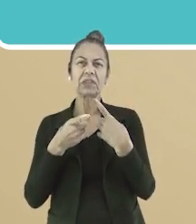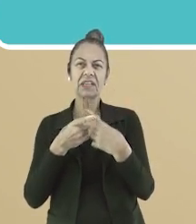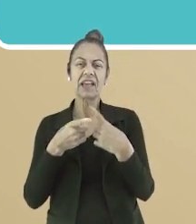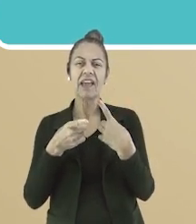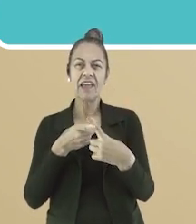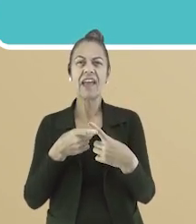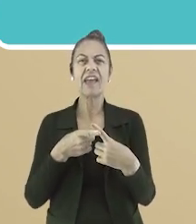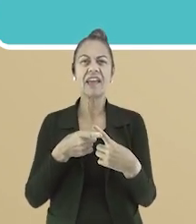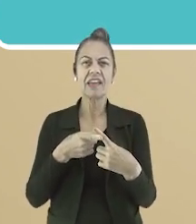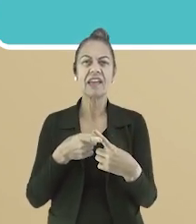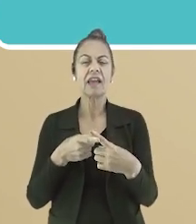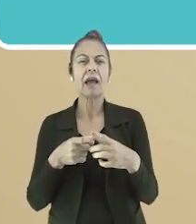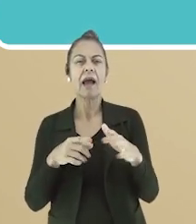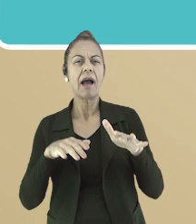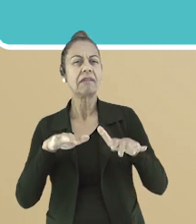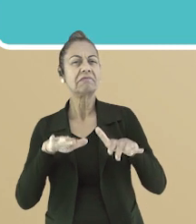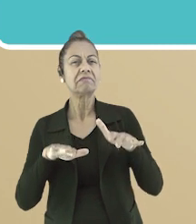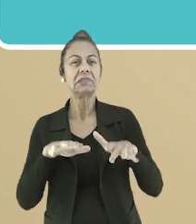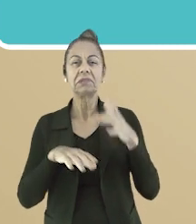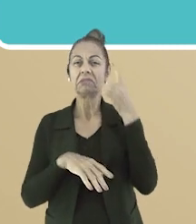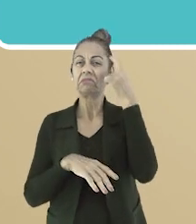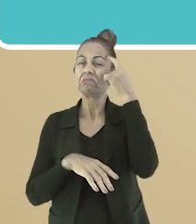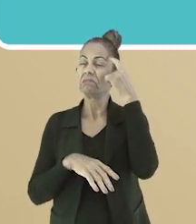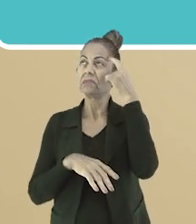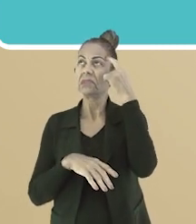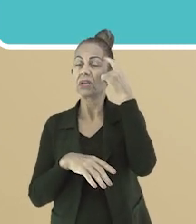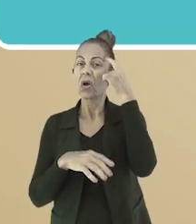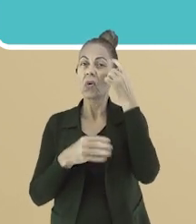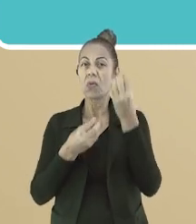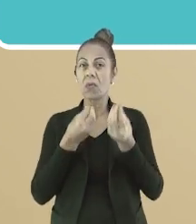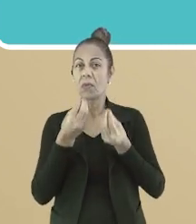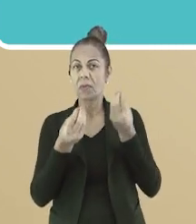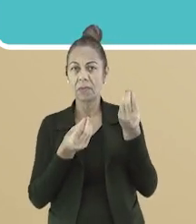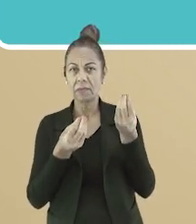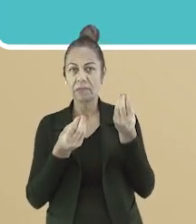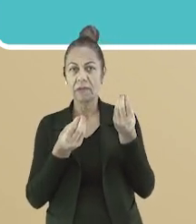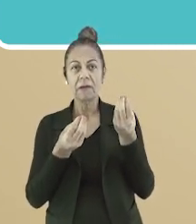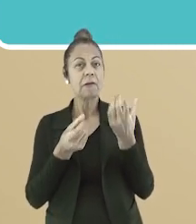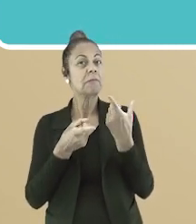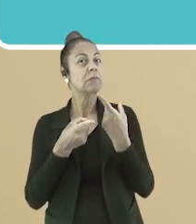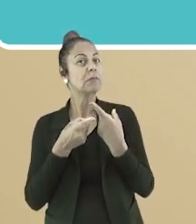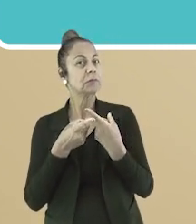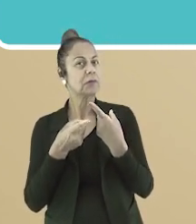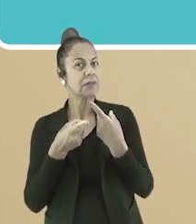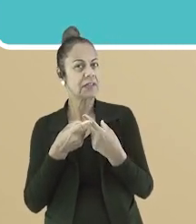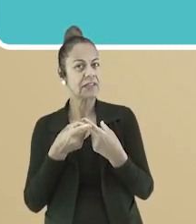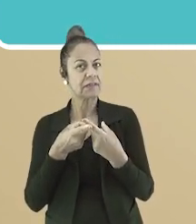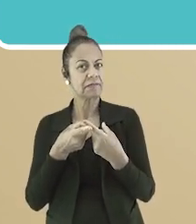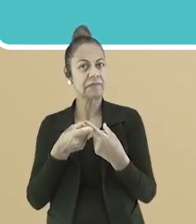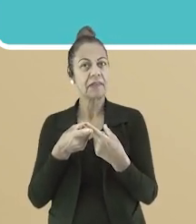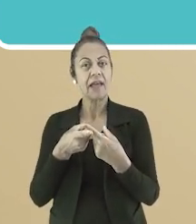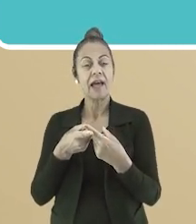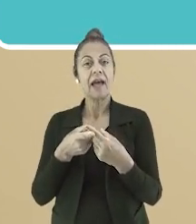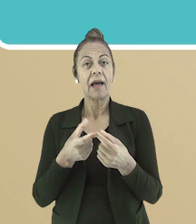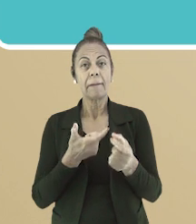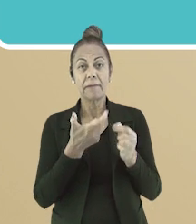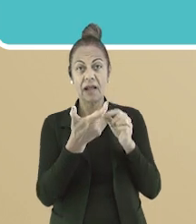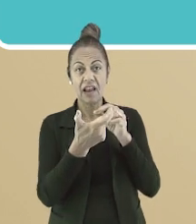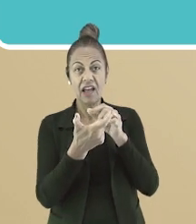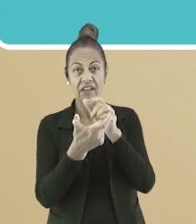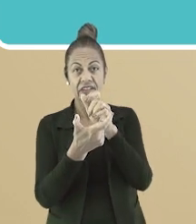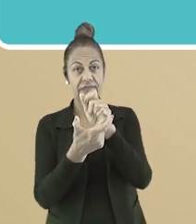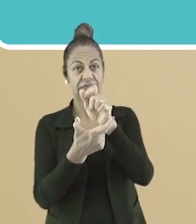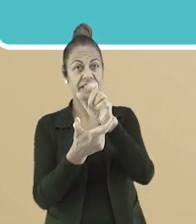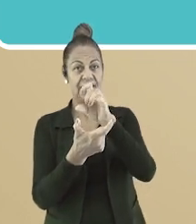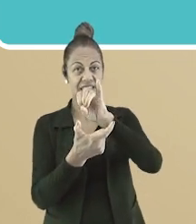entendido ou ficado um pouco pensativo. Isso acontece por uma razão. A escrita da palavra ideia